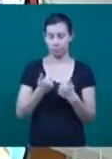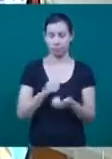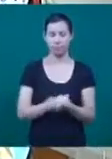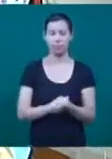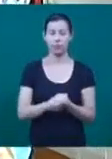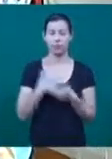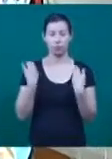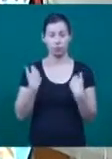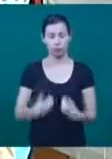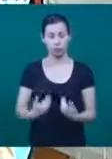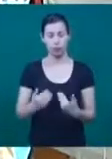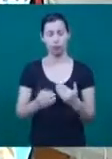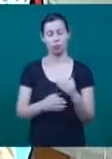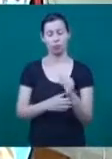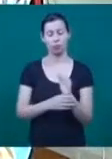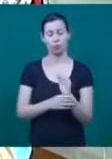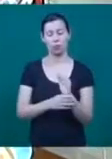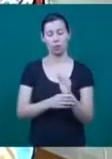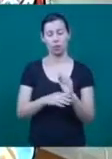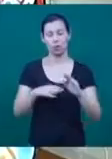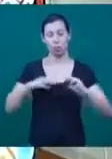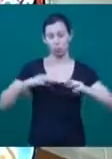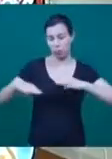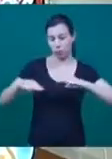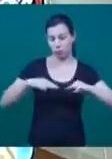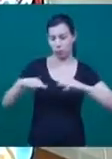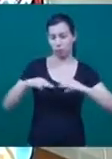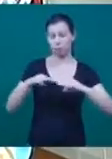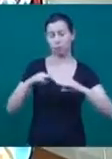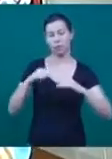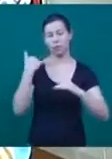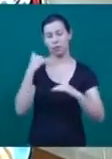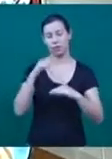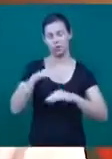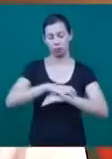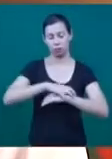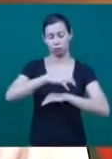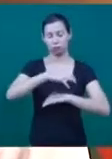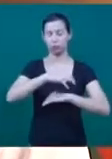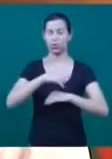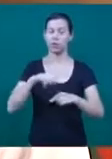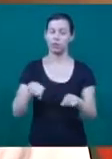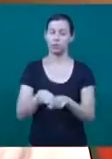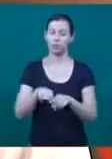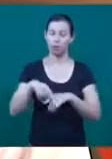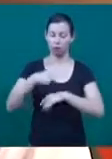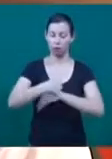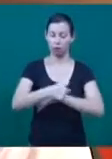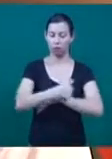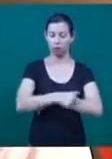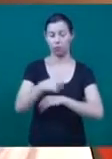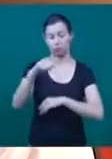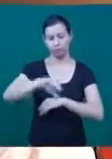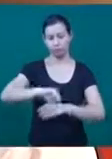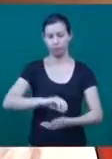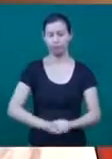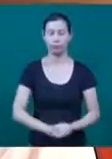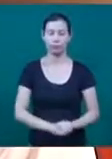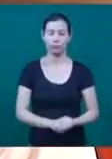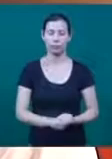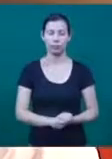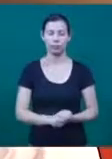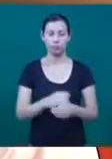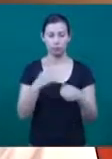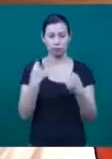recomendação é movimentar o corpo para evitar feridas e inchaço. Tem que ter esse cuidado de não ficar em uma posição só,